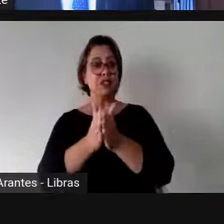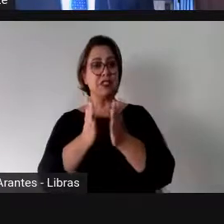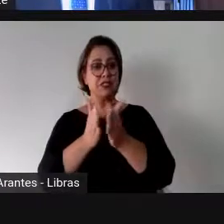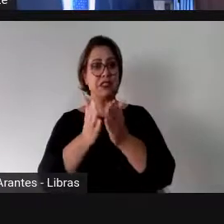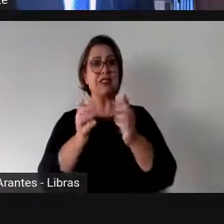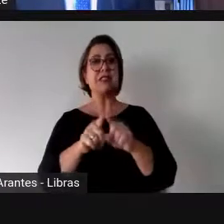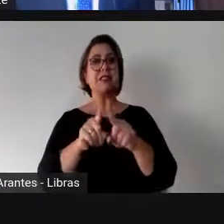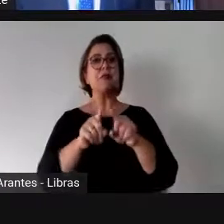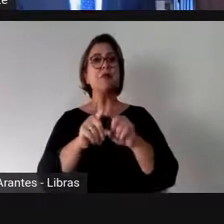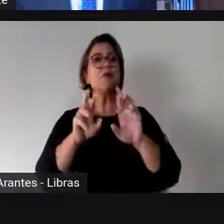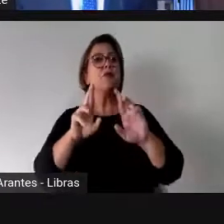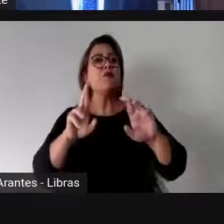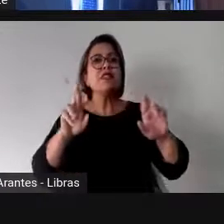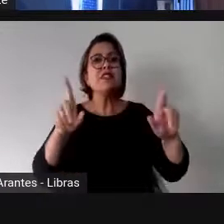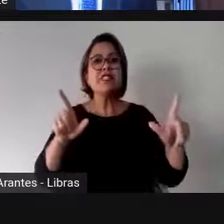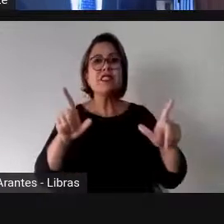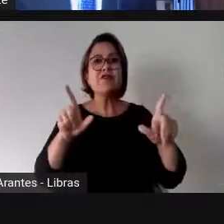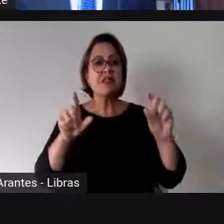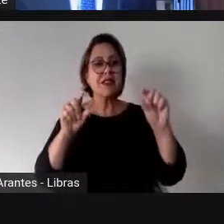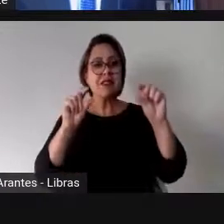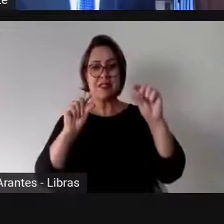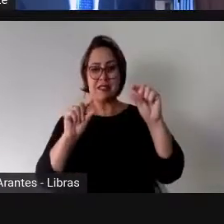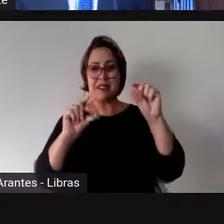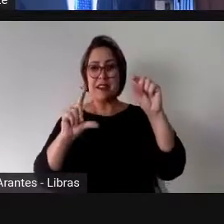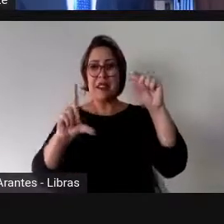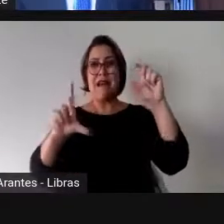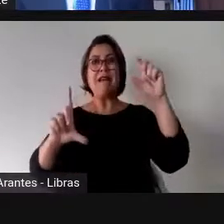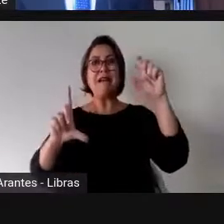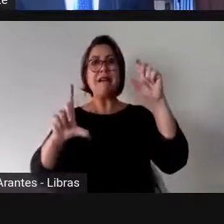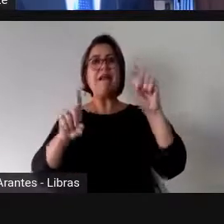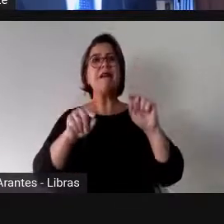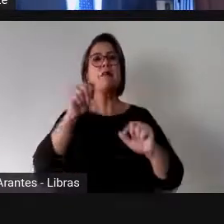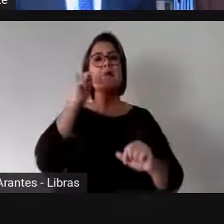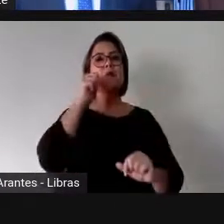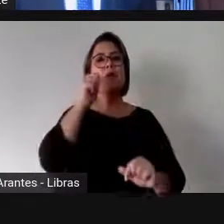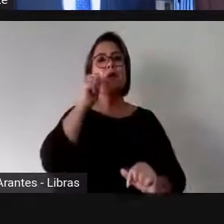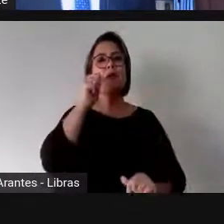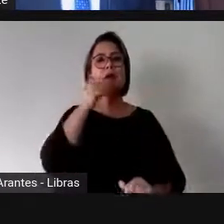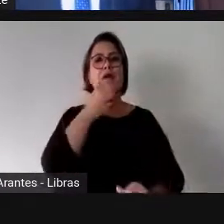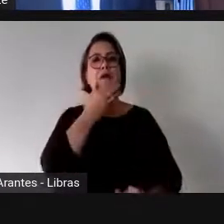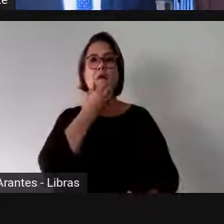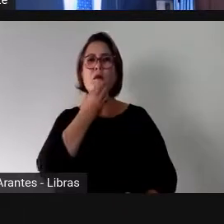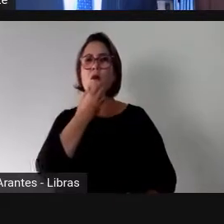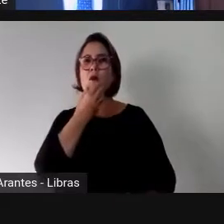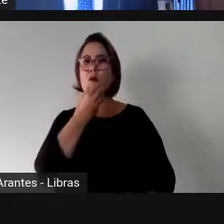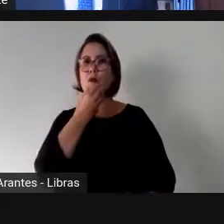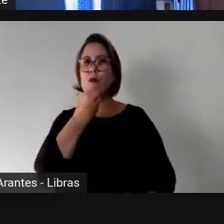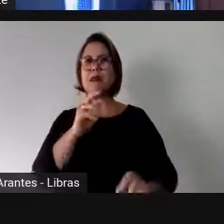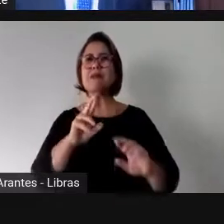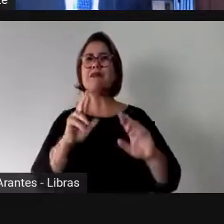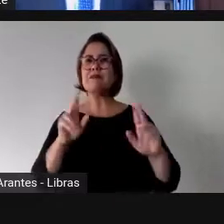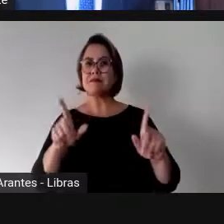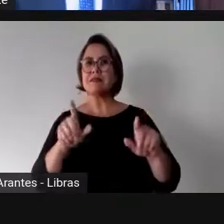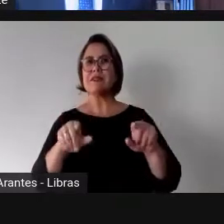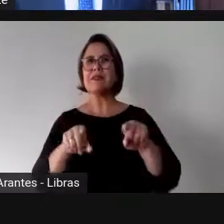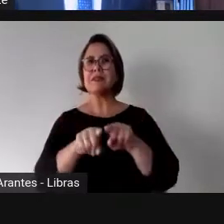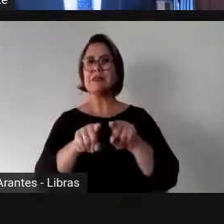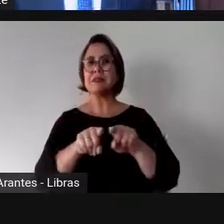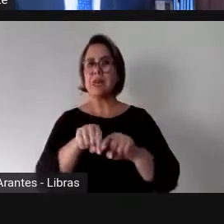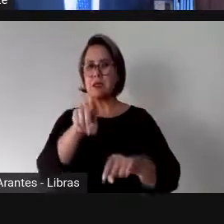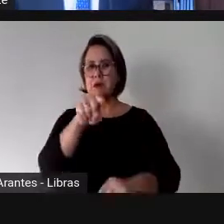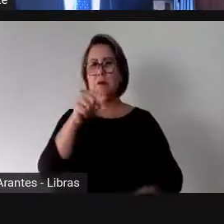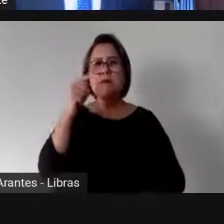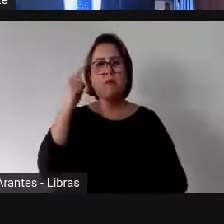desigualdades nas relações entre homens e mulheres. Só para se ter uma ideia da nossa situação,